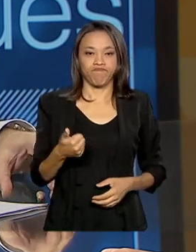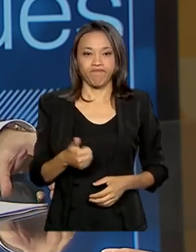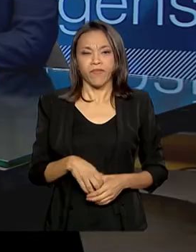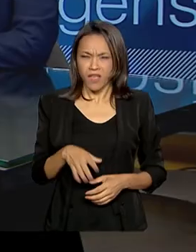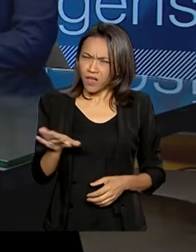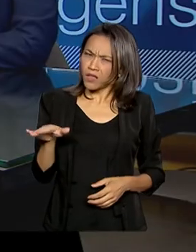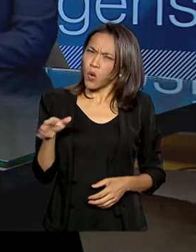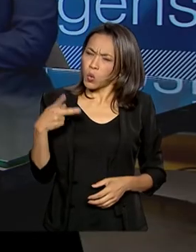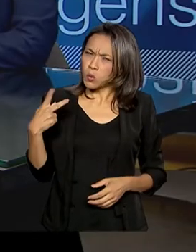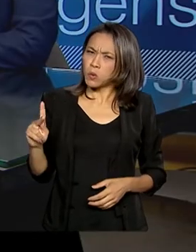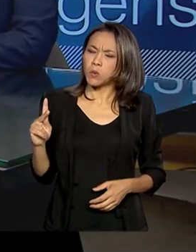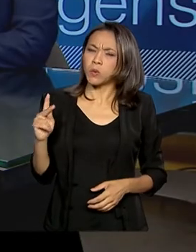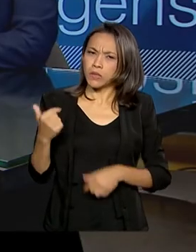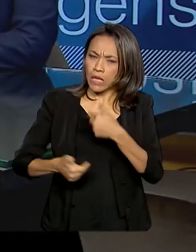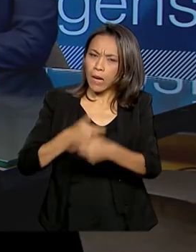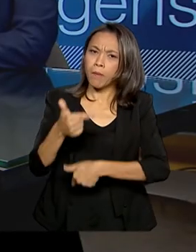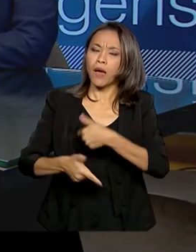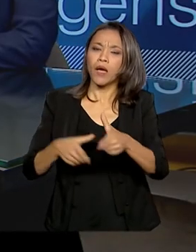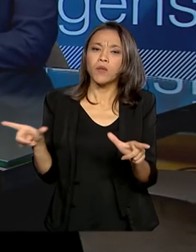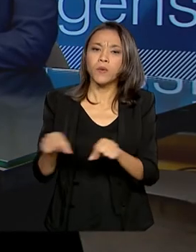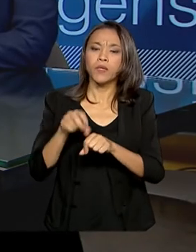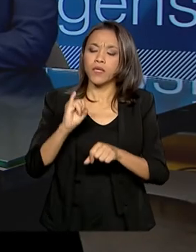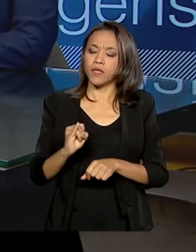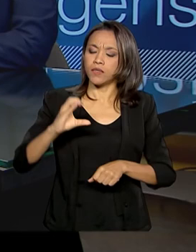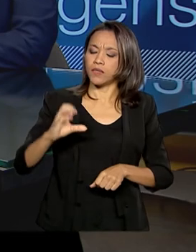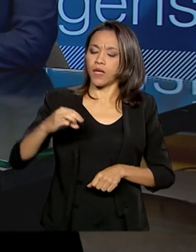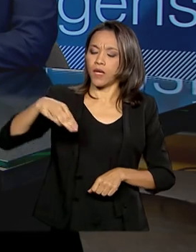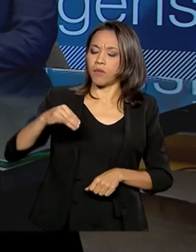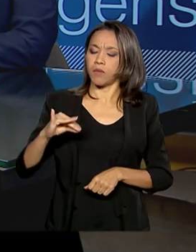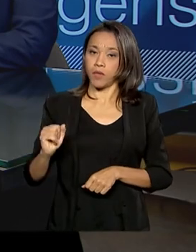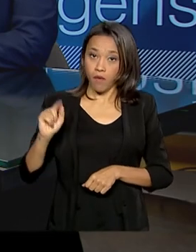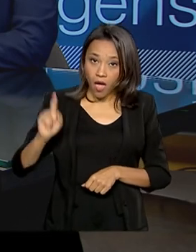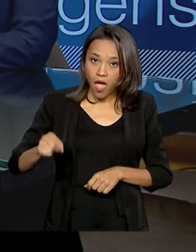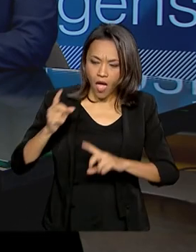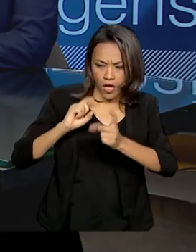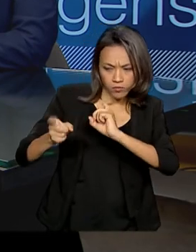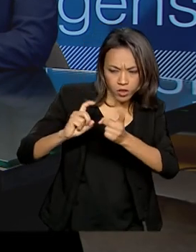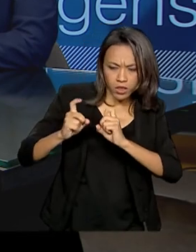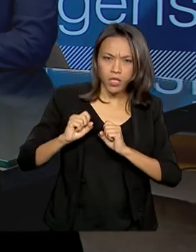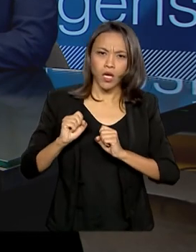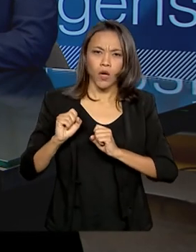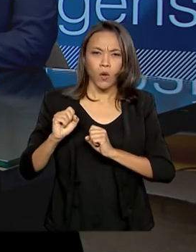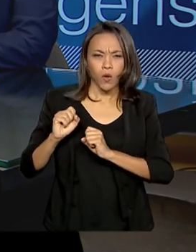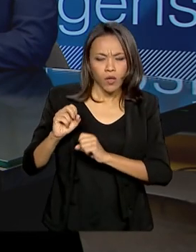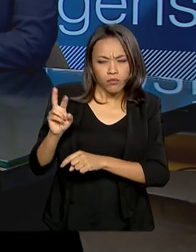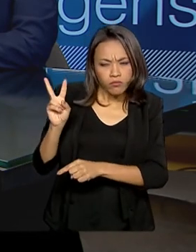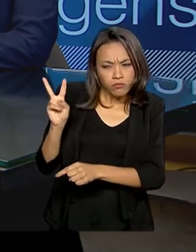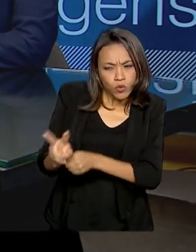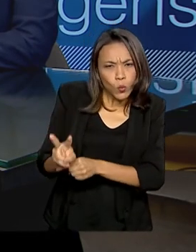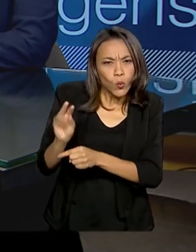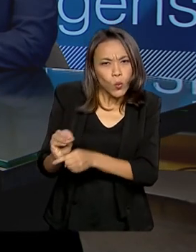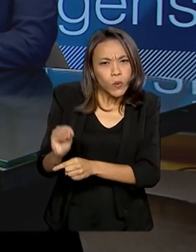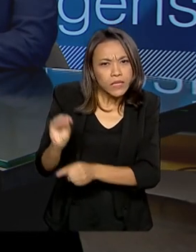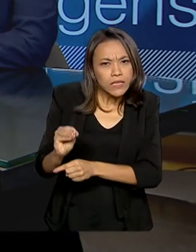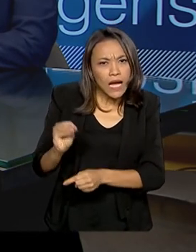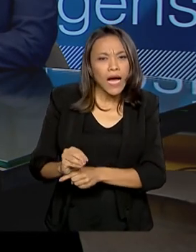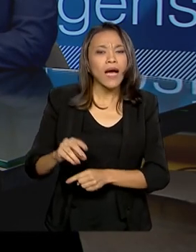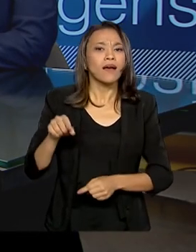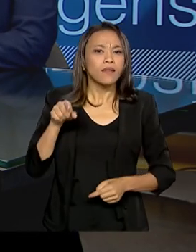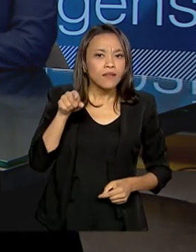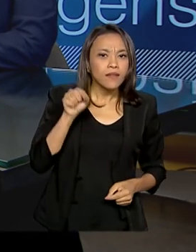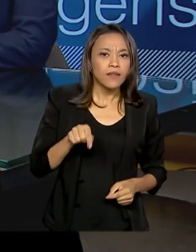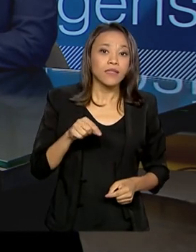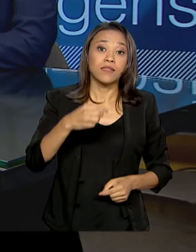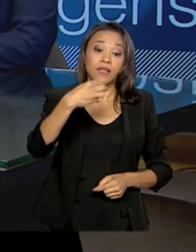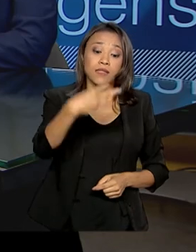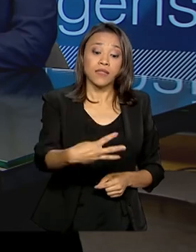trabalho do ICMBio, ele envolve muito essa questão da gestão, da manutenção, da preservação dessas 334 unidades de